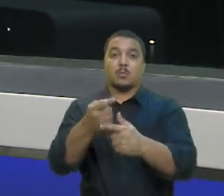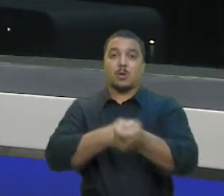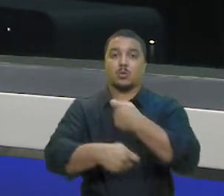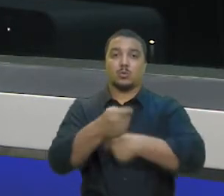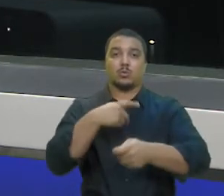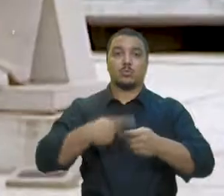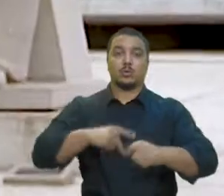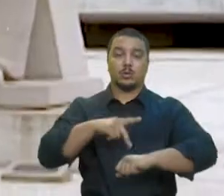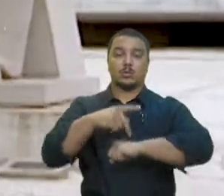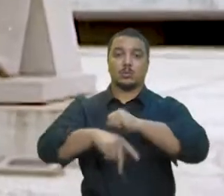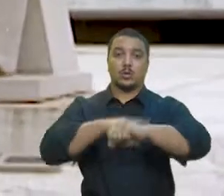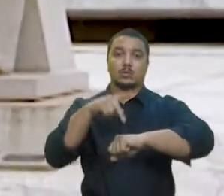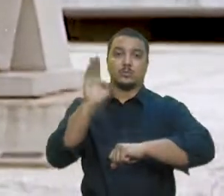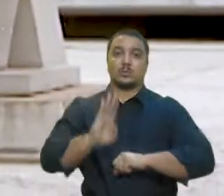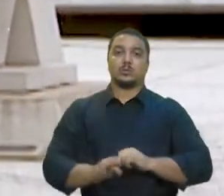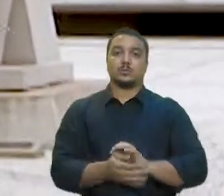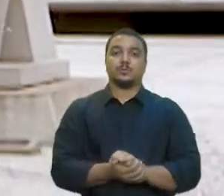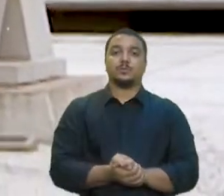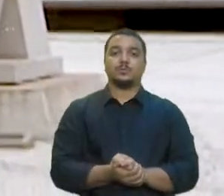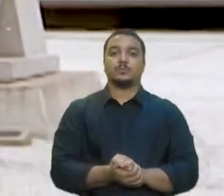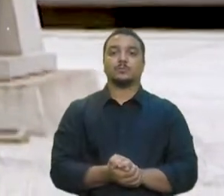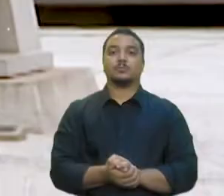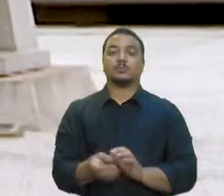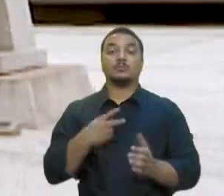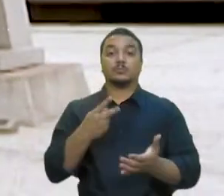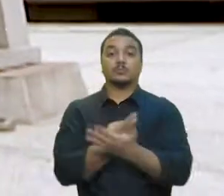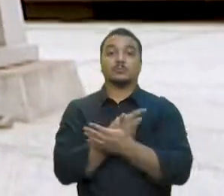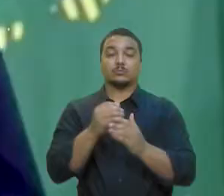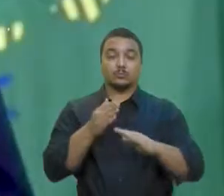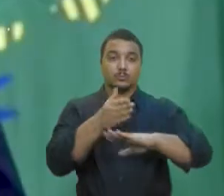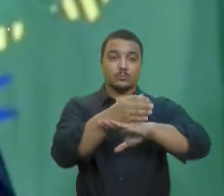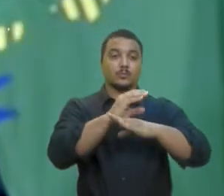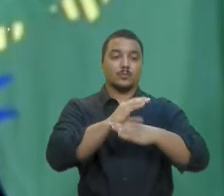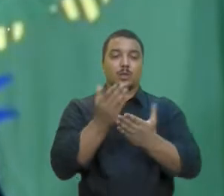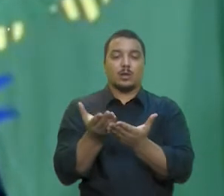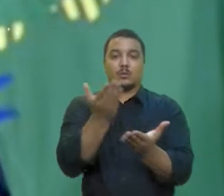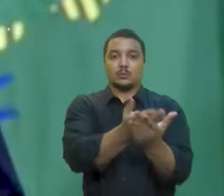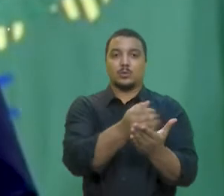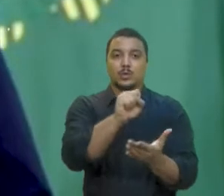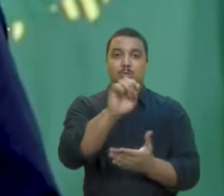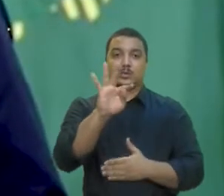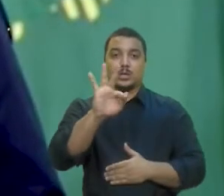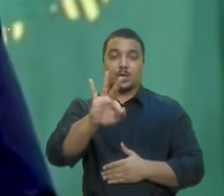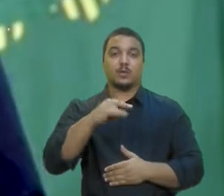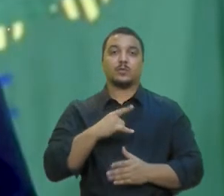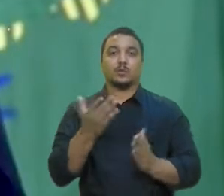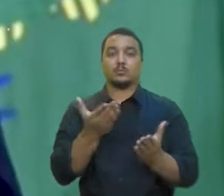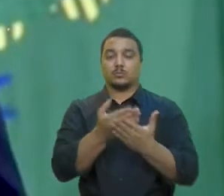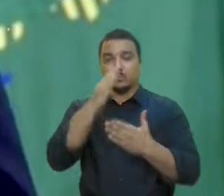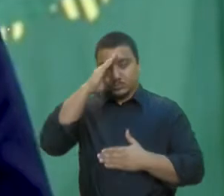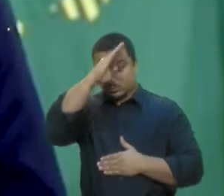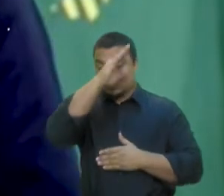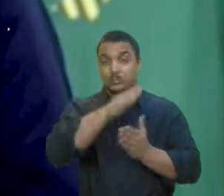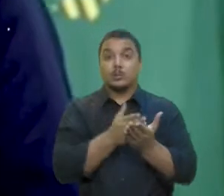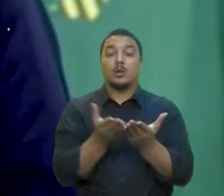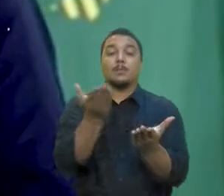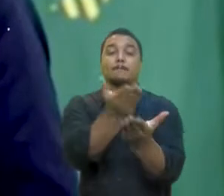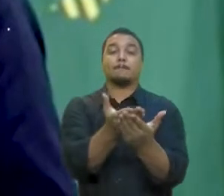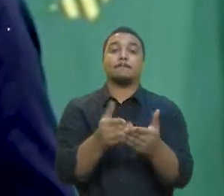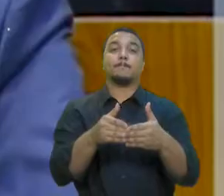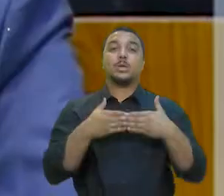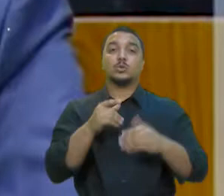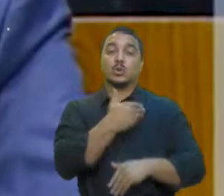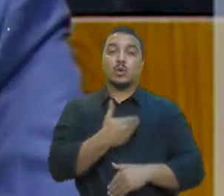pelo Brasil. A ação que será enviada ao Supremo Tribunal Federal pelo presidente Jair Bolsonaro deverá pedir que governadores e